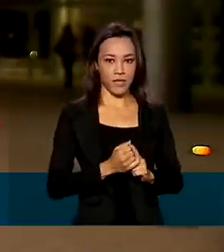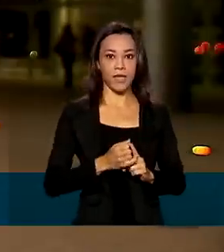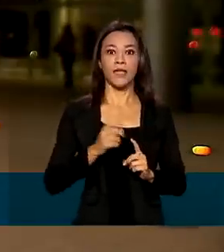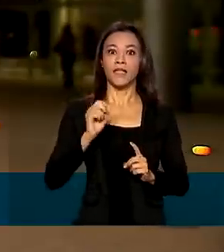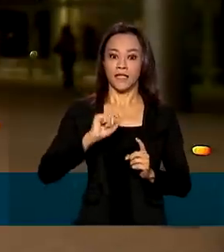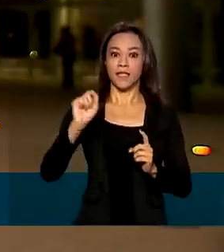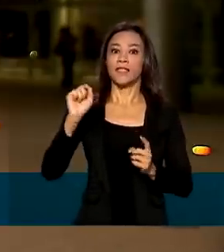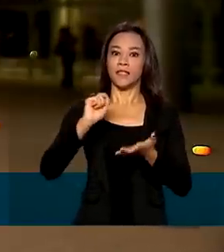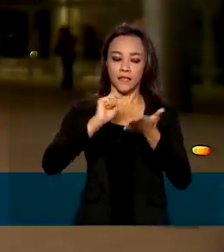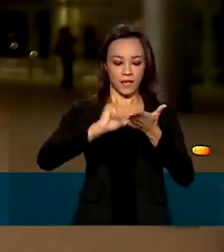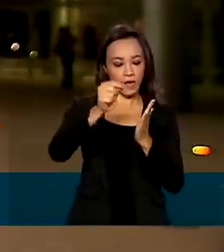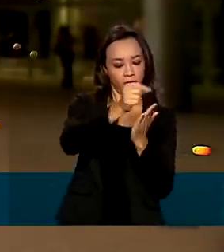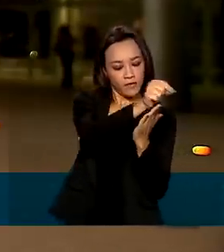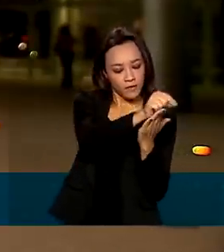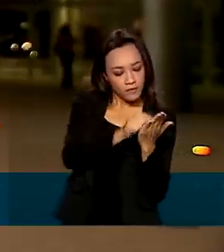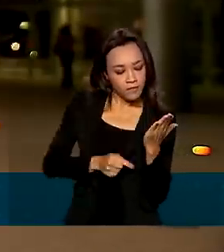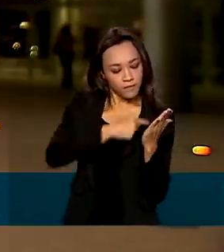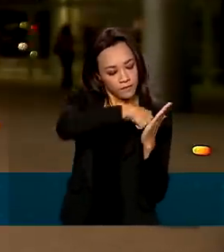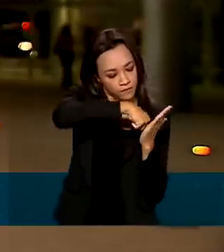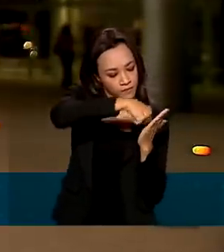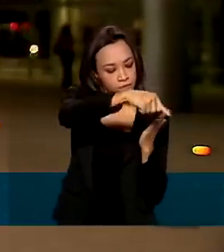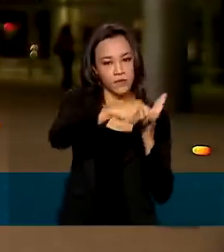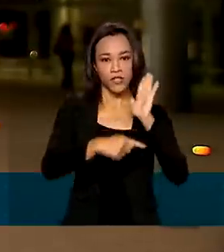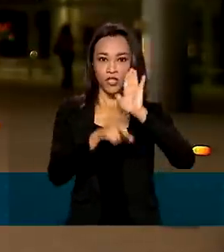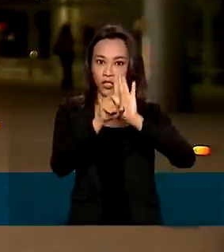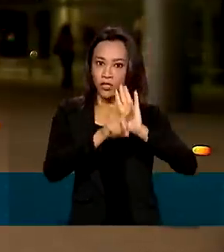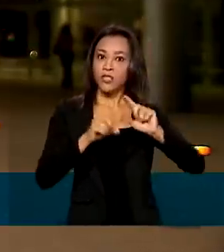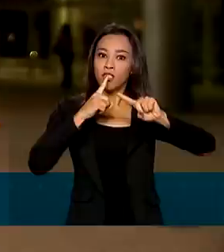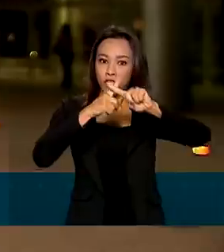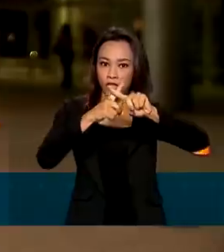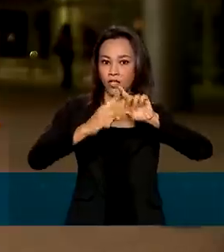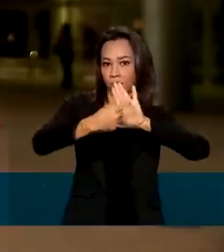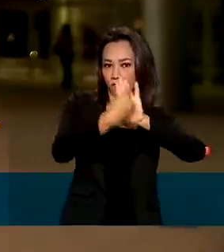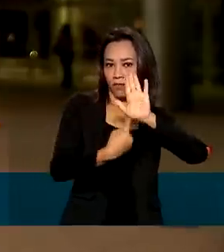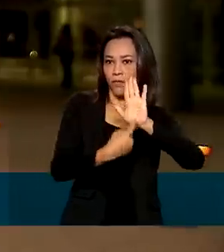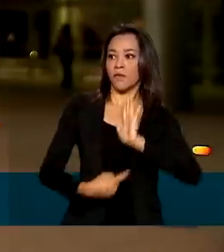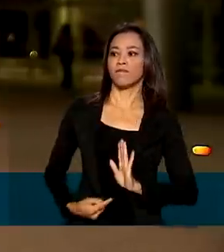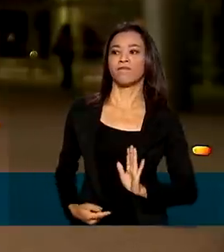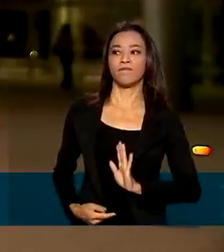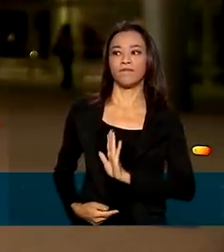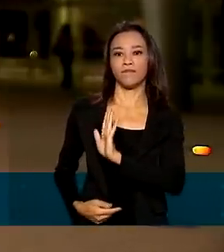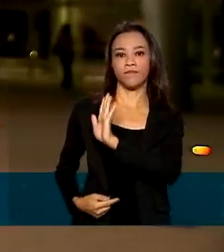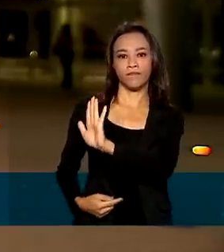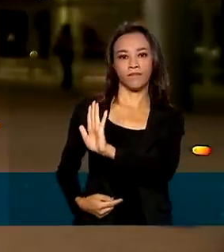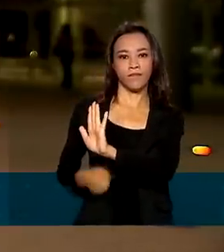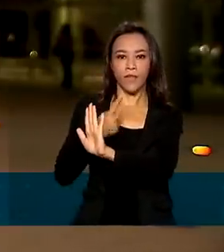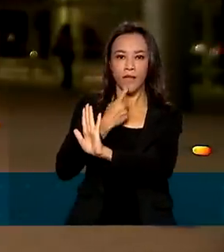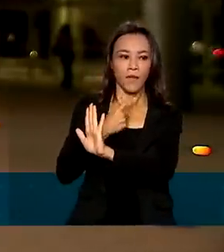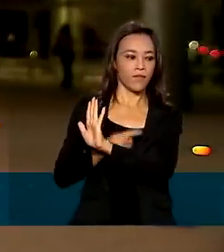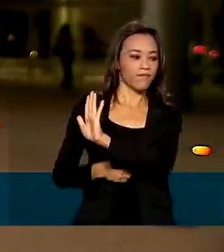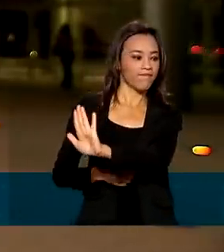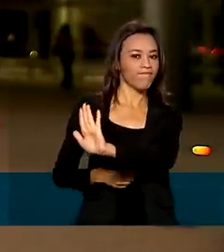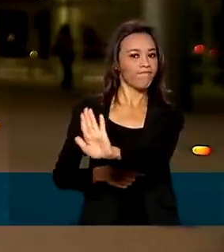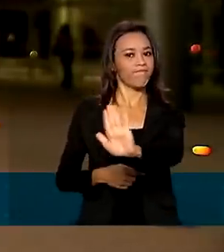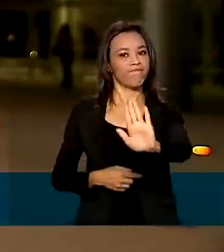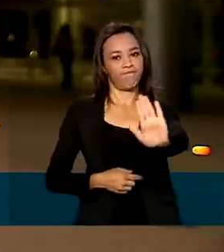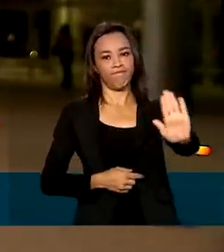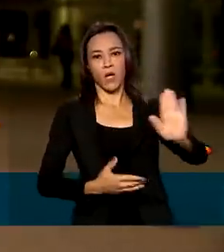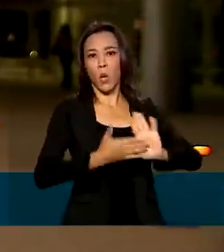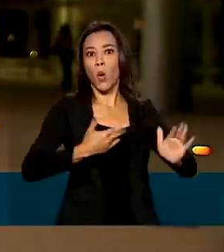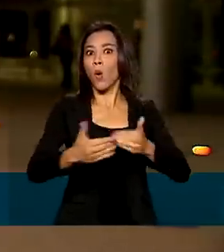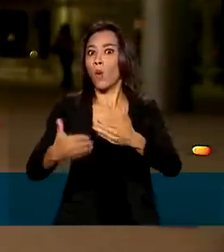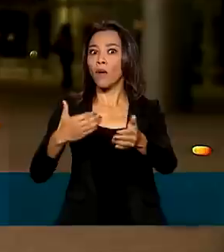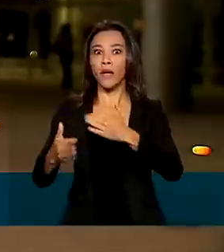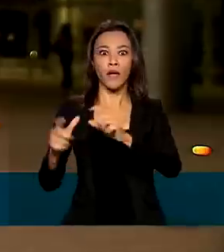a letra X na palma da mão e mostra para funcionários de estabelecimentos comerciais e repartições públicas.